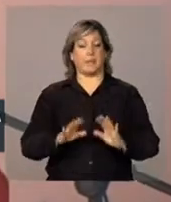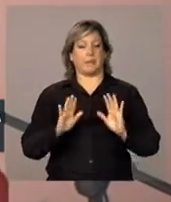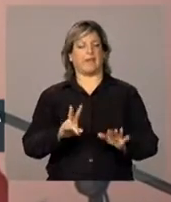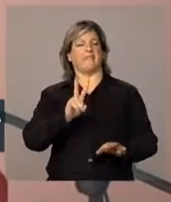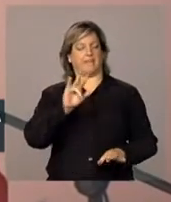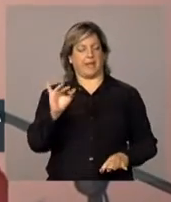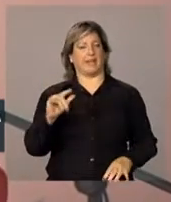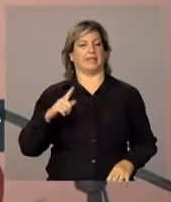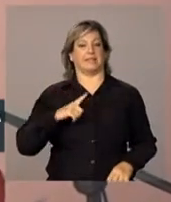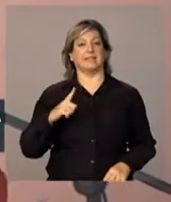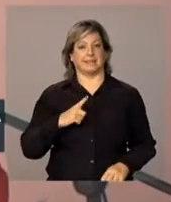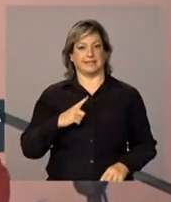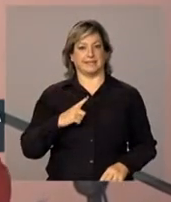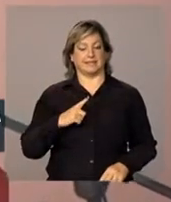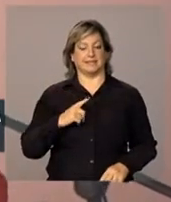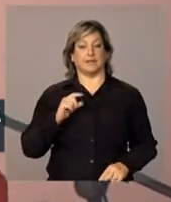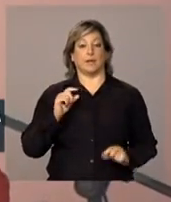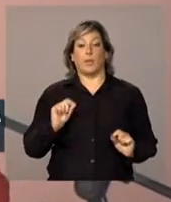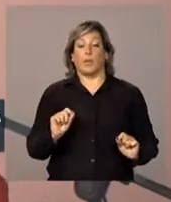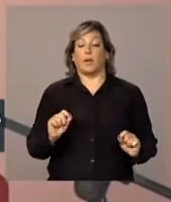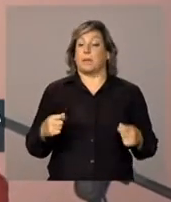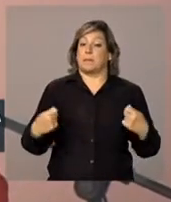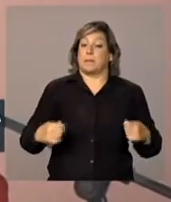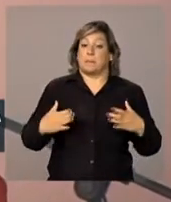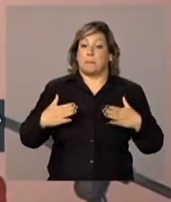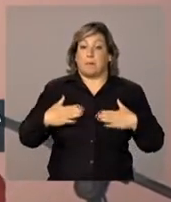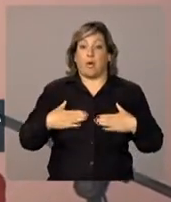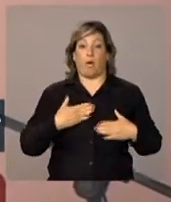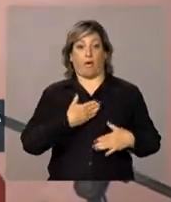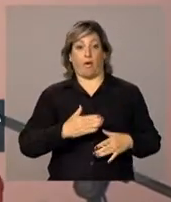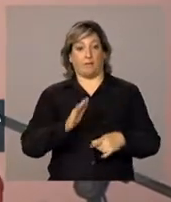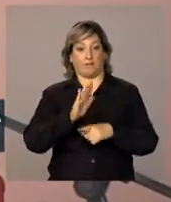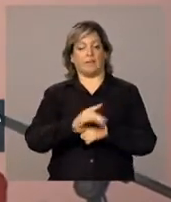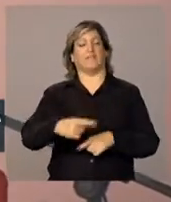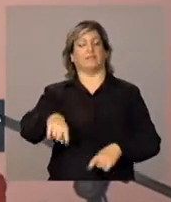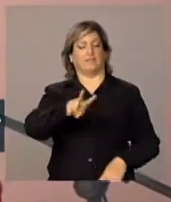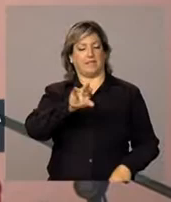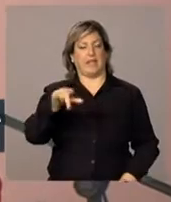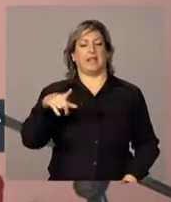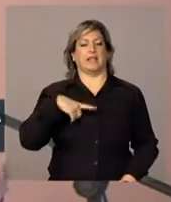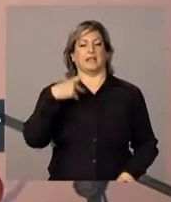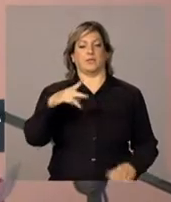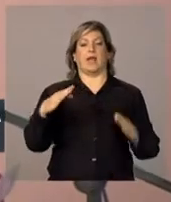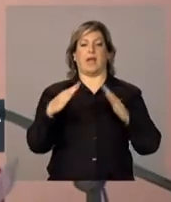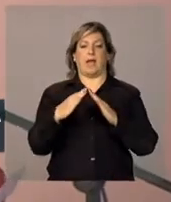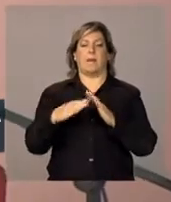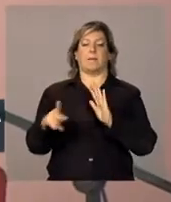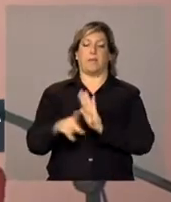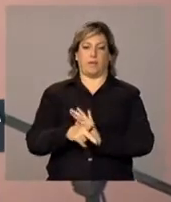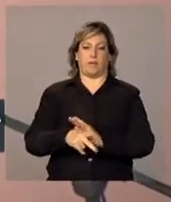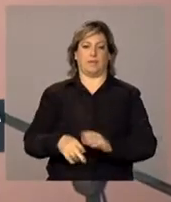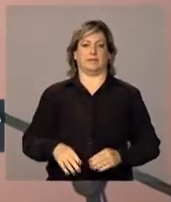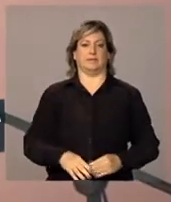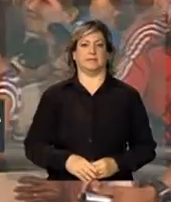que vão ter, no que depender do meu governo, terão sua casa própria.